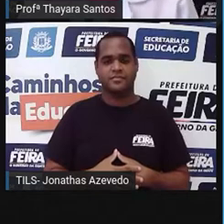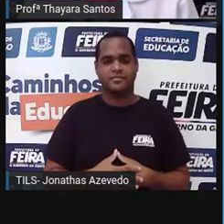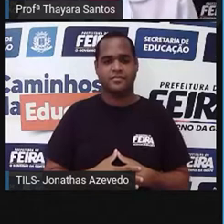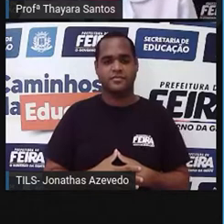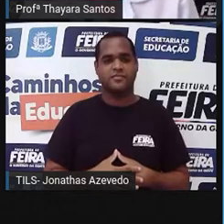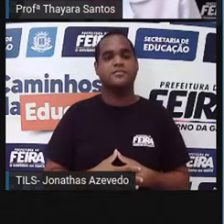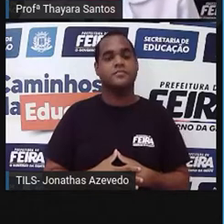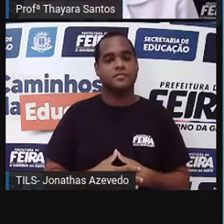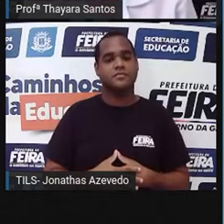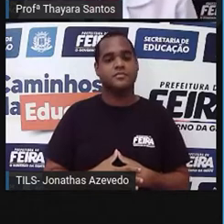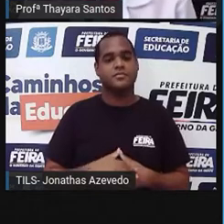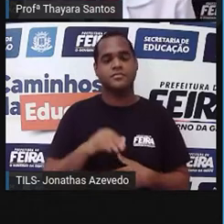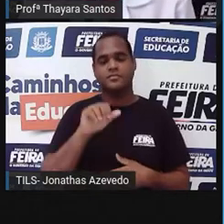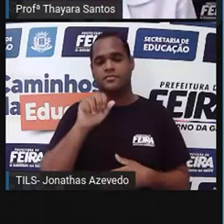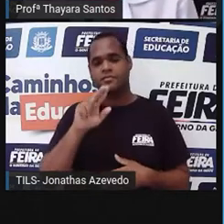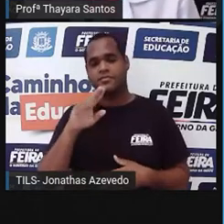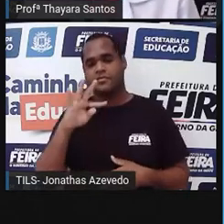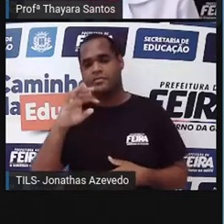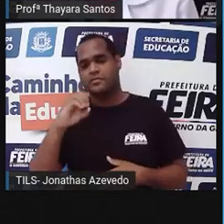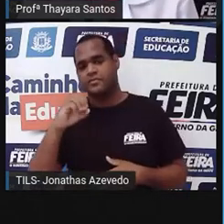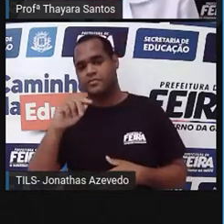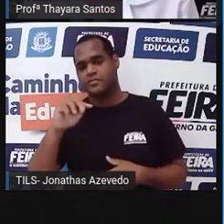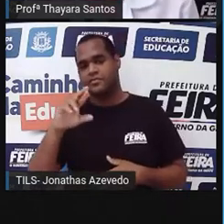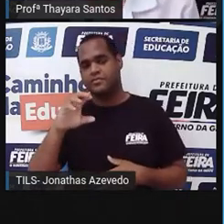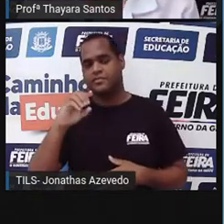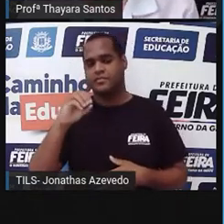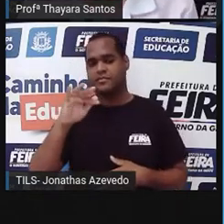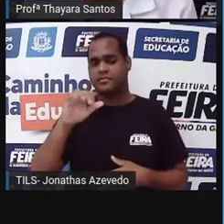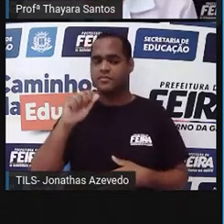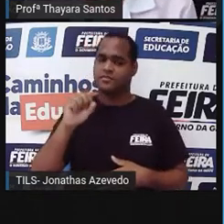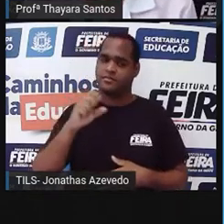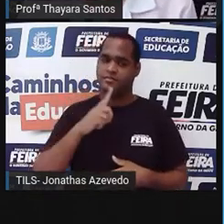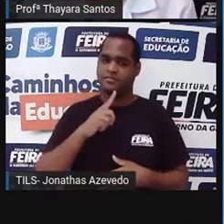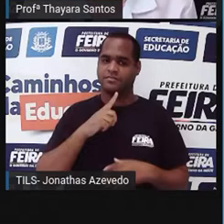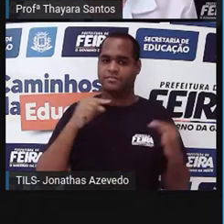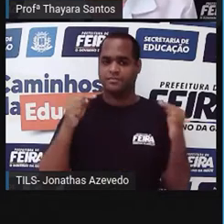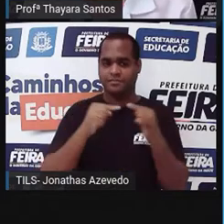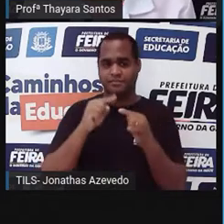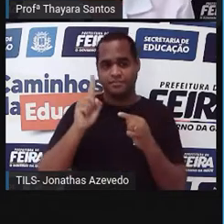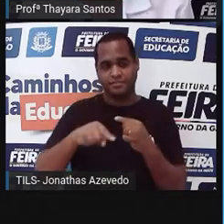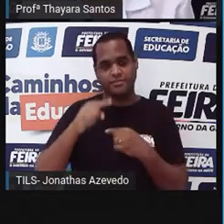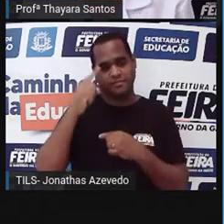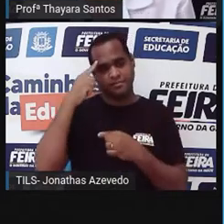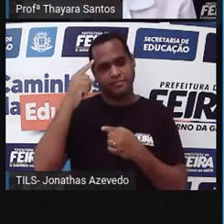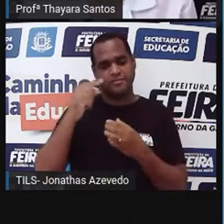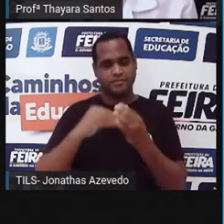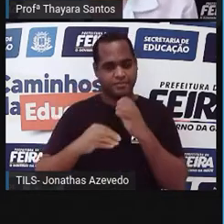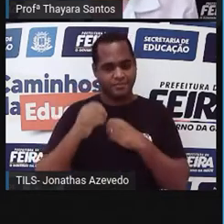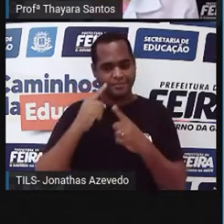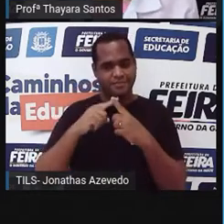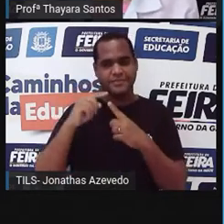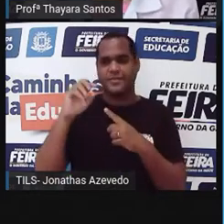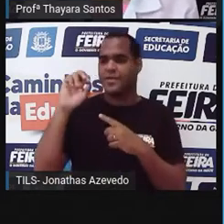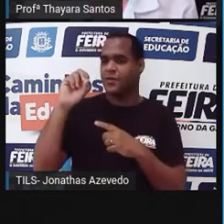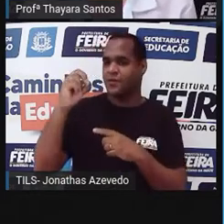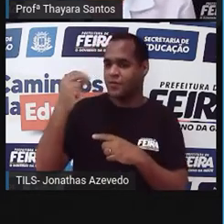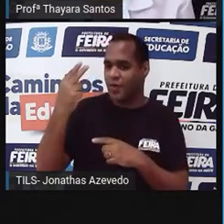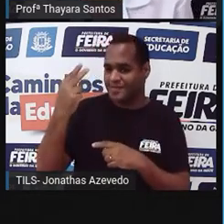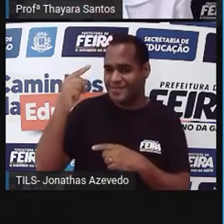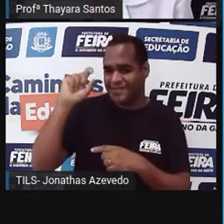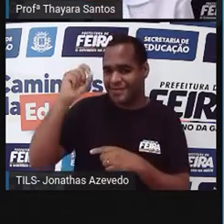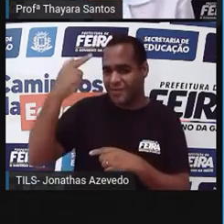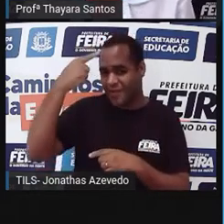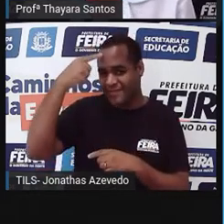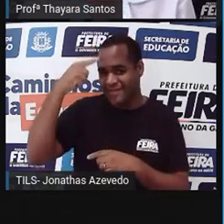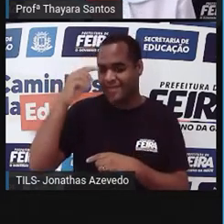plantas, elas são autótrofas. Isso quer dizer que elas têm capacidade de produzir o seu próprio alimento. E nesse caso, elas fazem isso por meio da